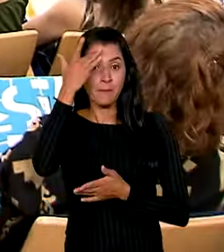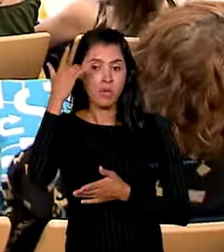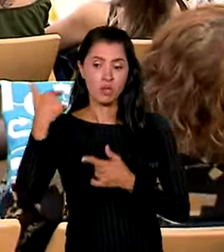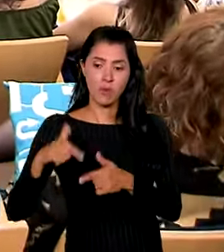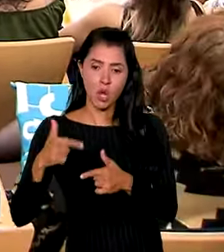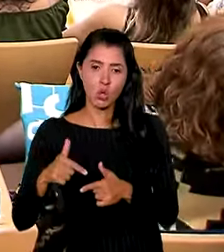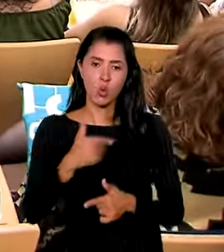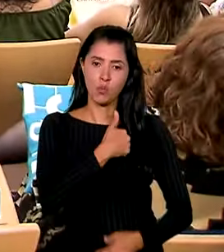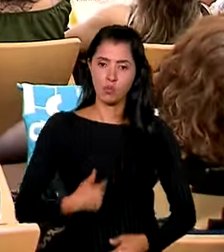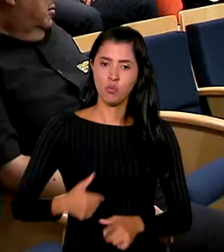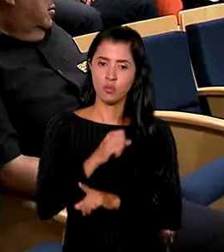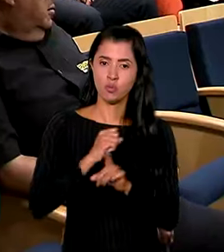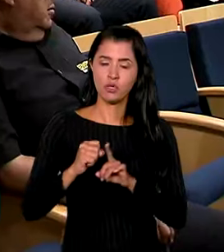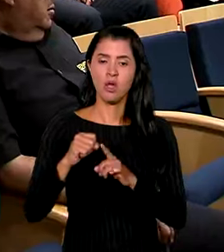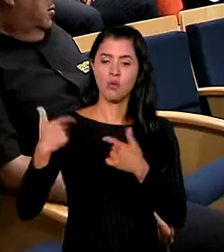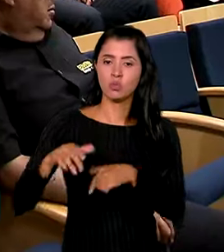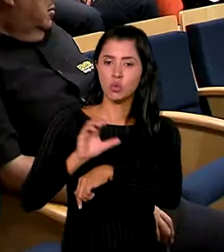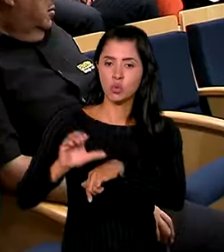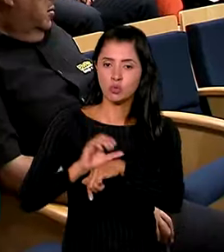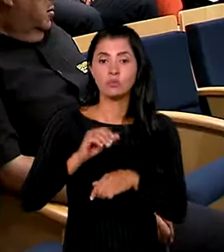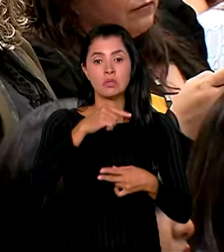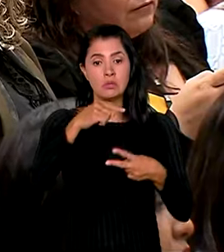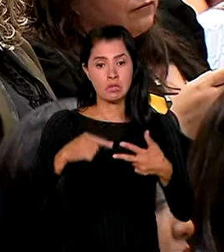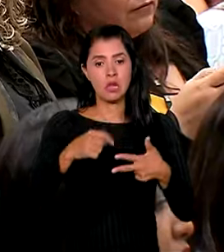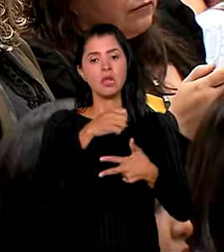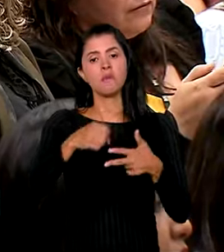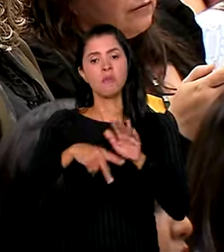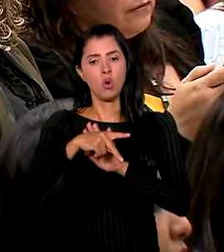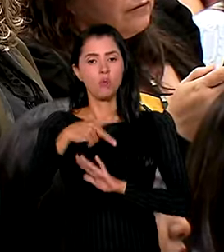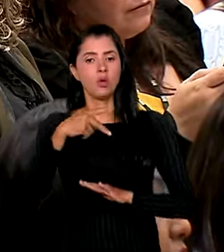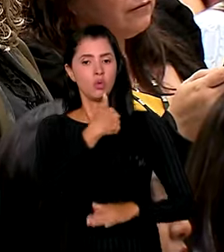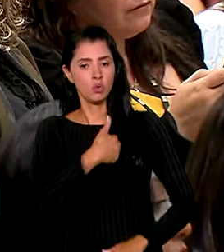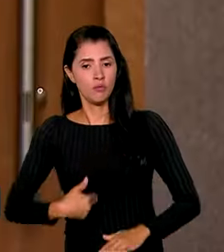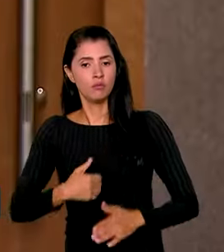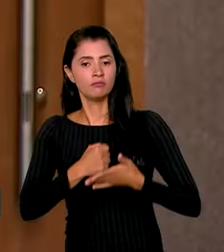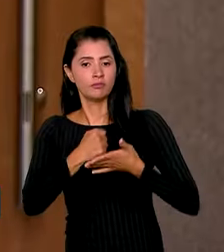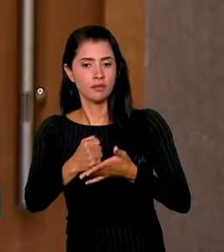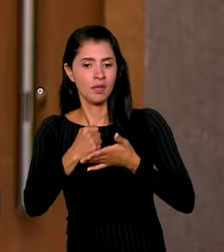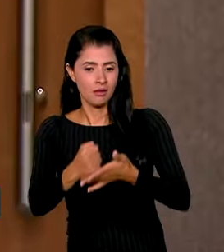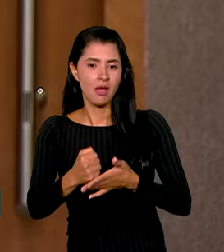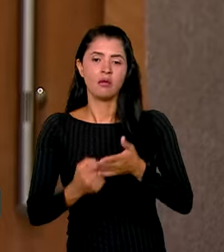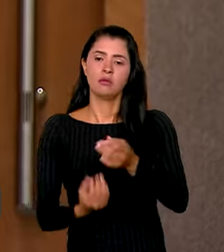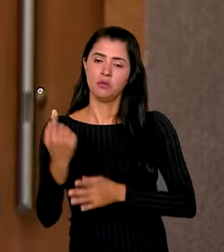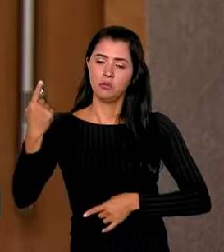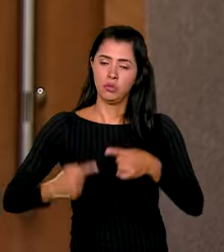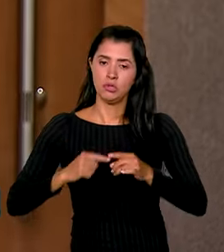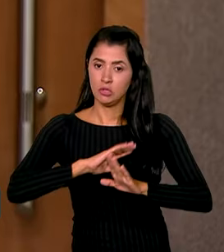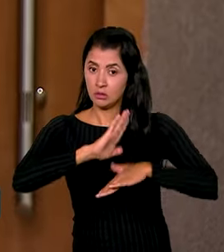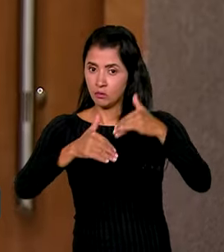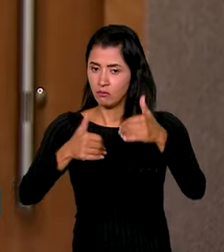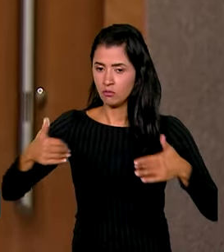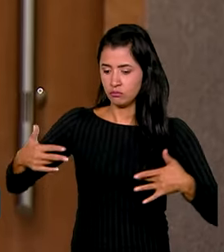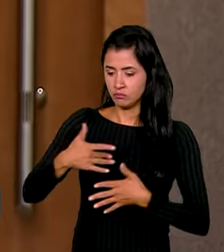públicos e sociais nas três esferas de governo para auxiliar na implementação da política de desenvolvimento